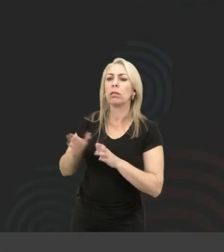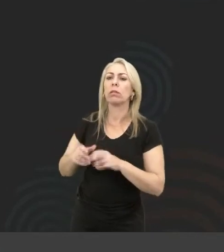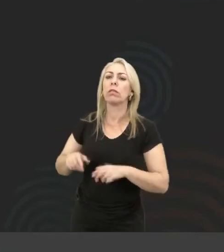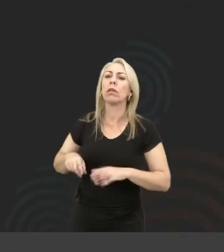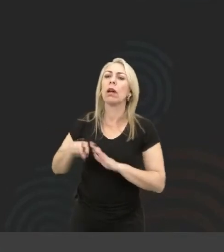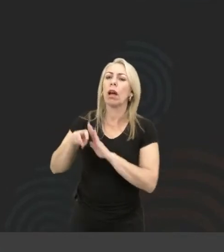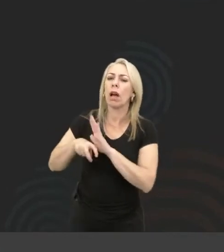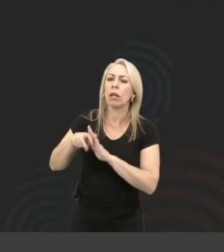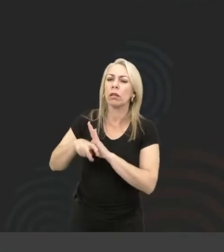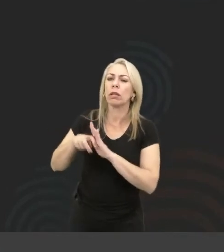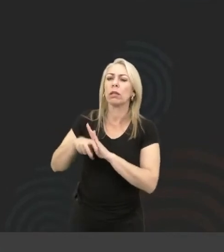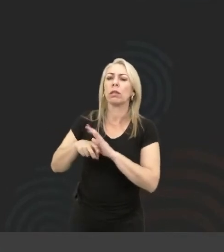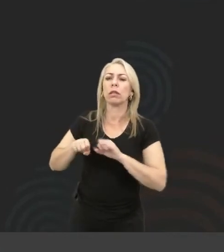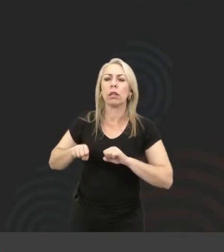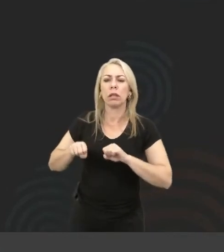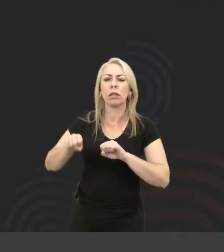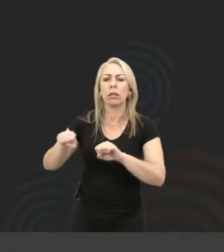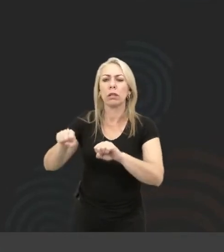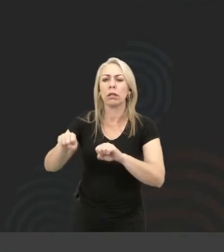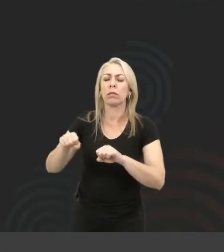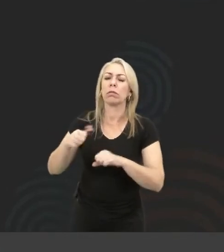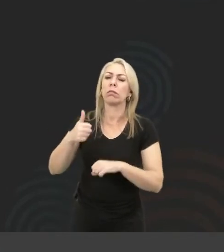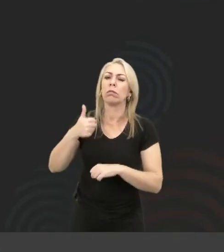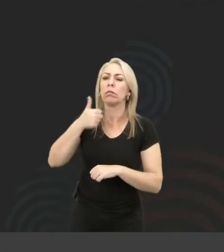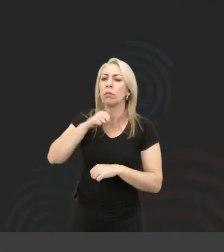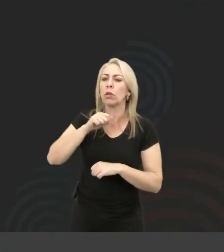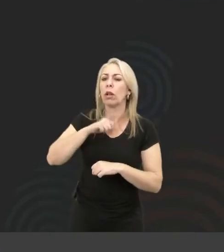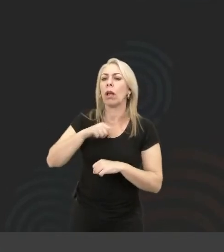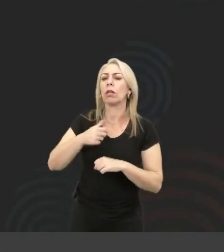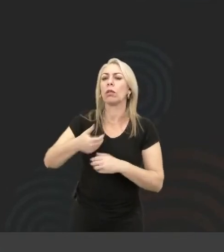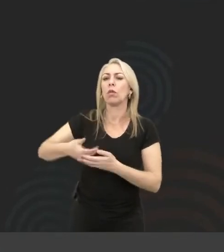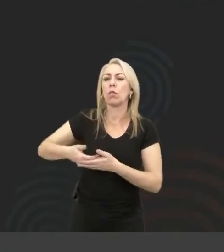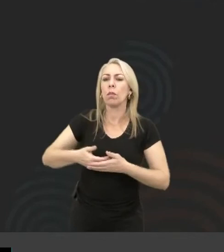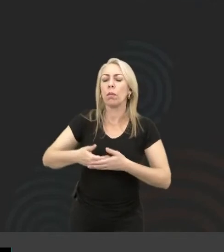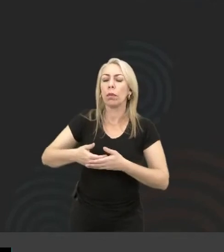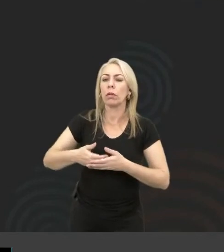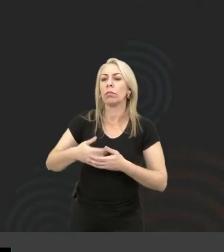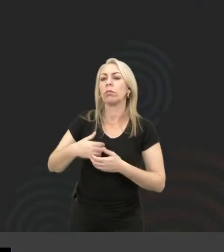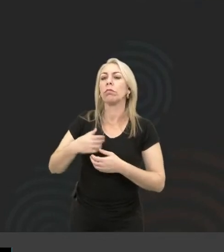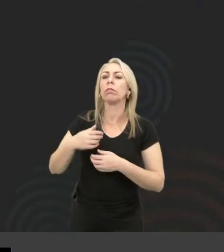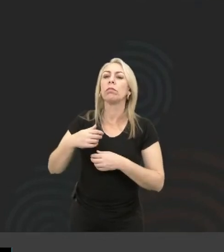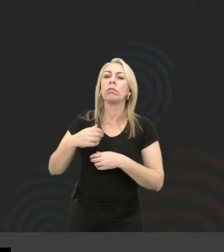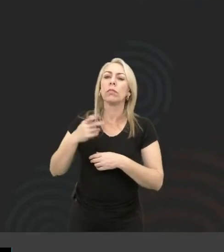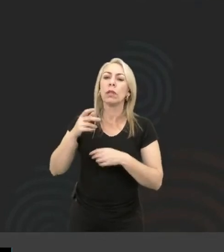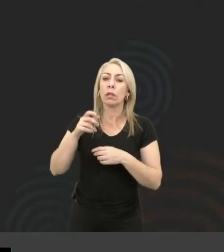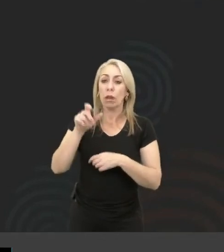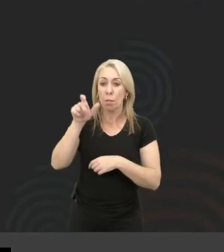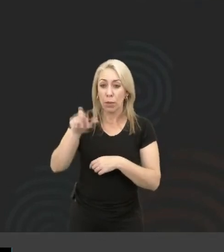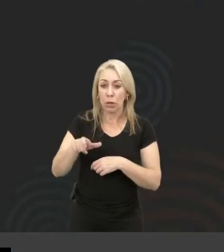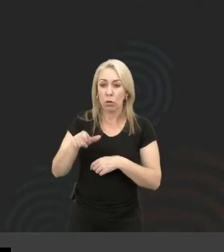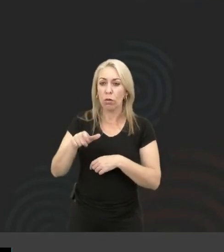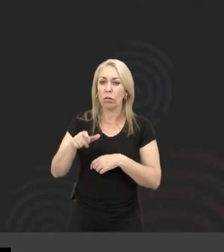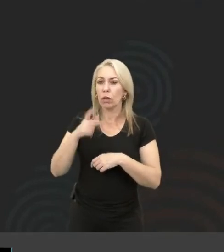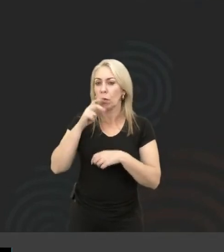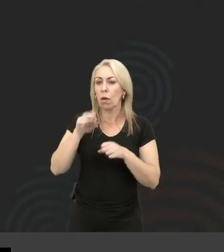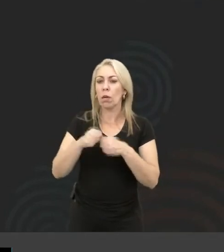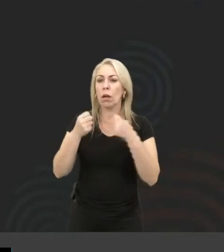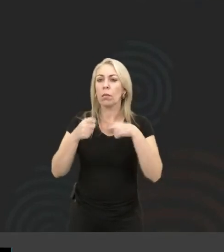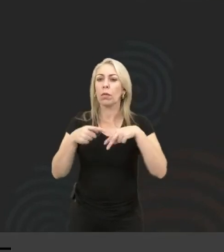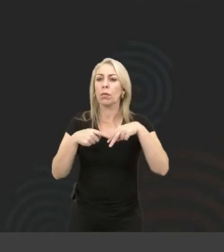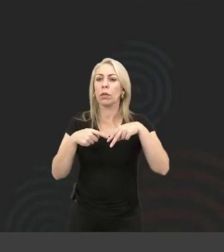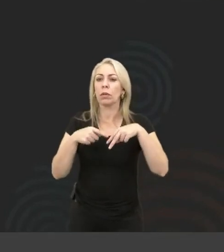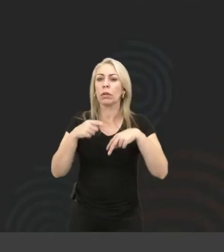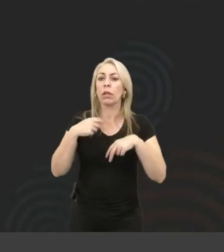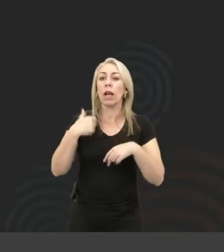bebê usam, carrinho de supermercado, pessoas com a perna quebrada são os exemplos que a gente vê, né? Mari, tu aí, pensa comigo, tu tá com aquele